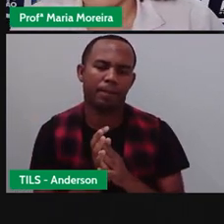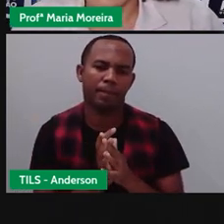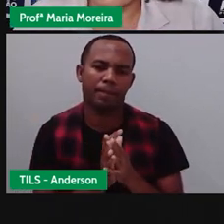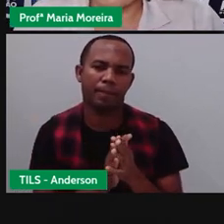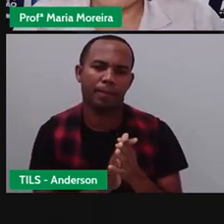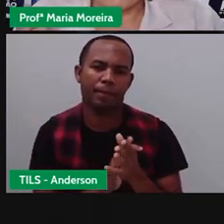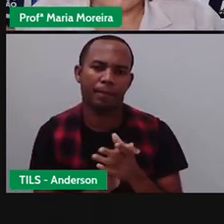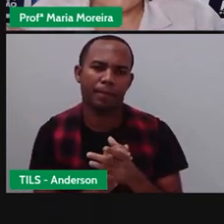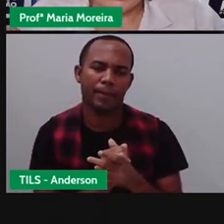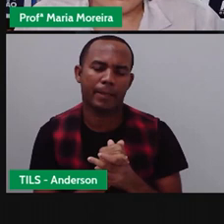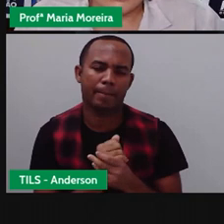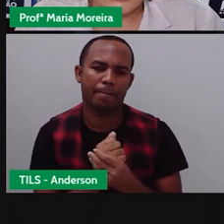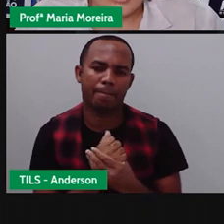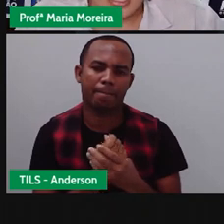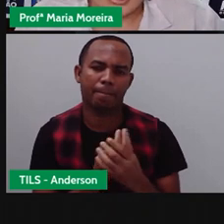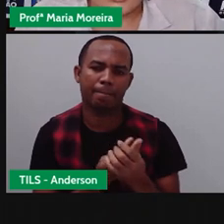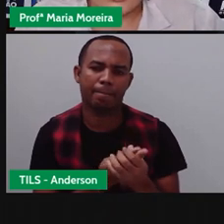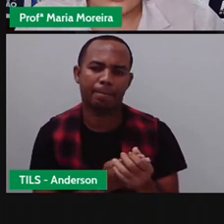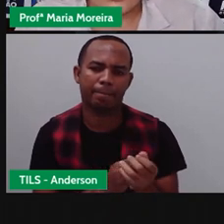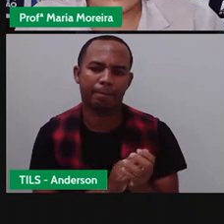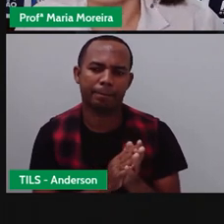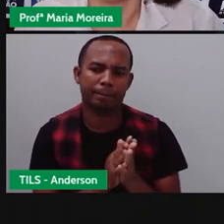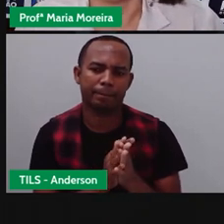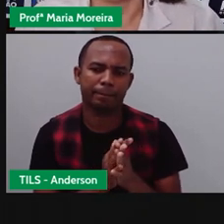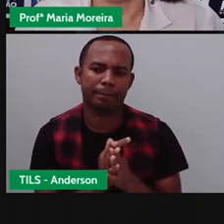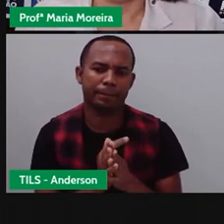Vamos lá passar pra próxima lâmina de slide.